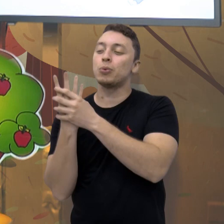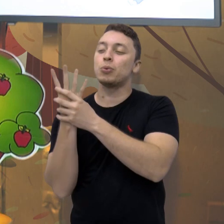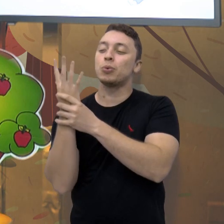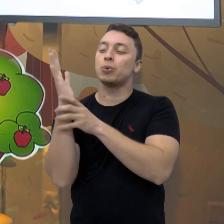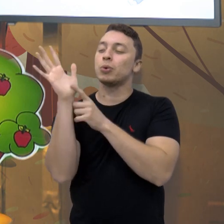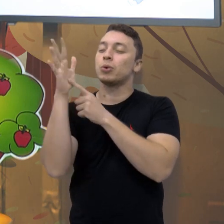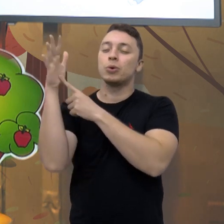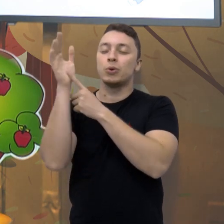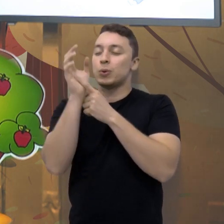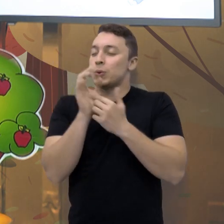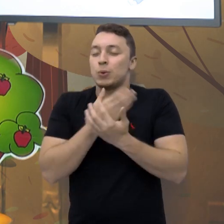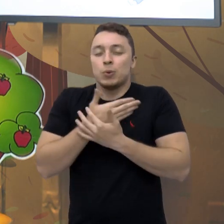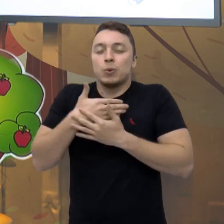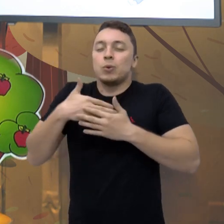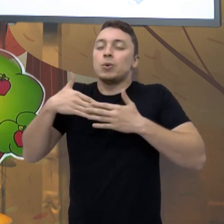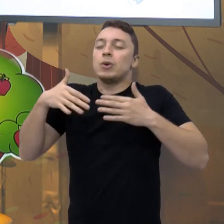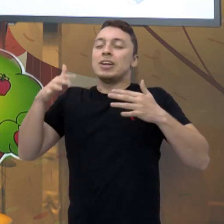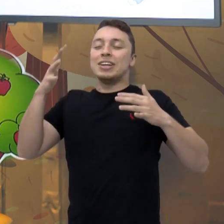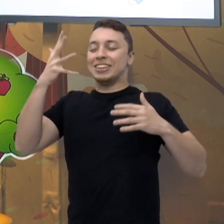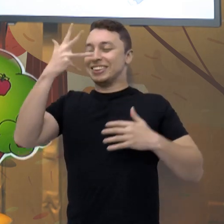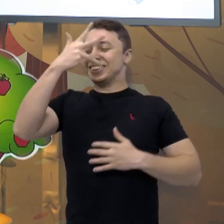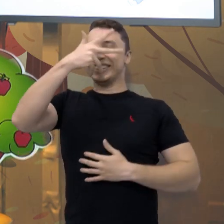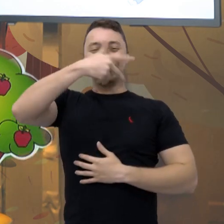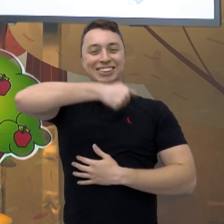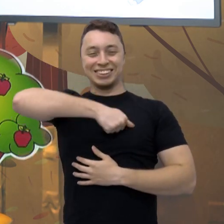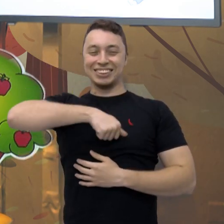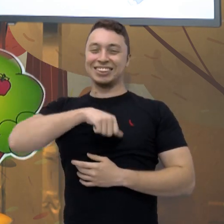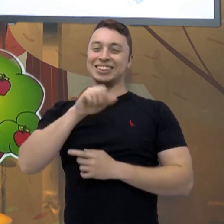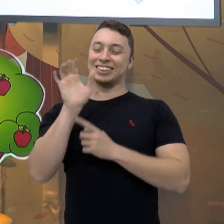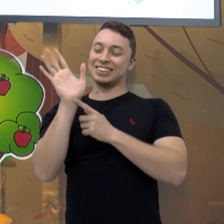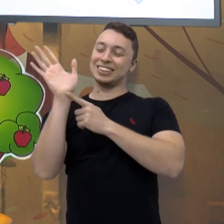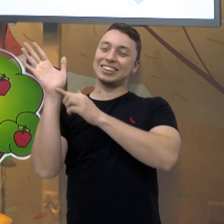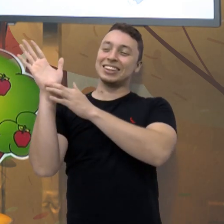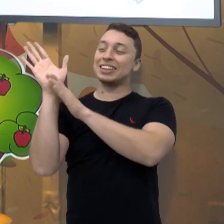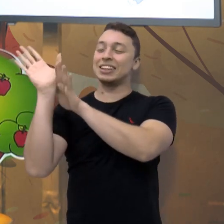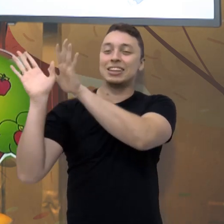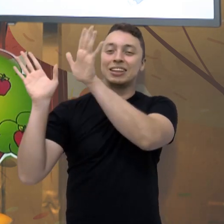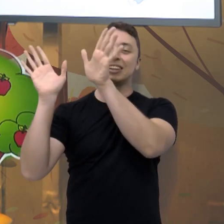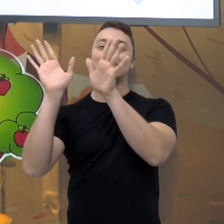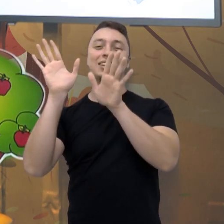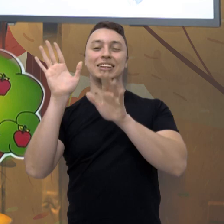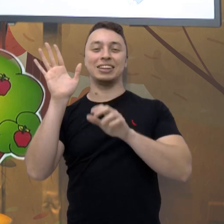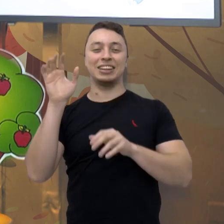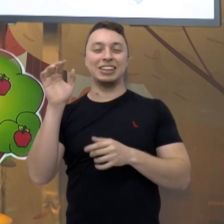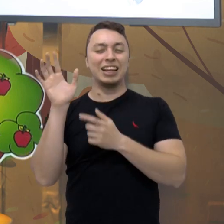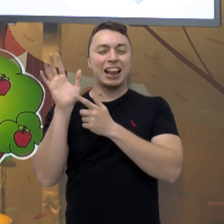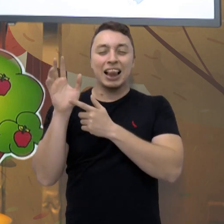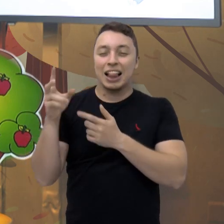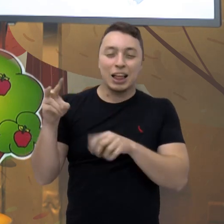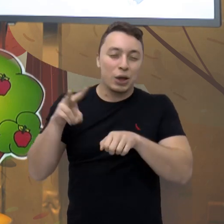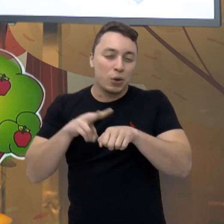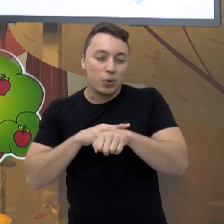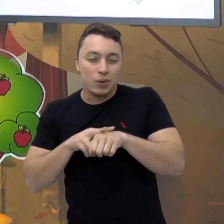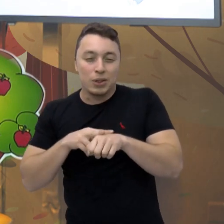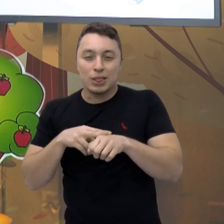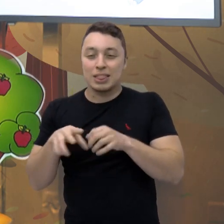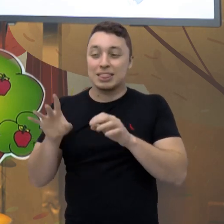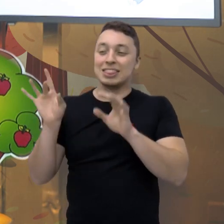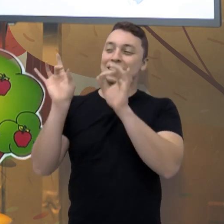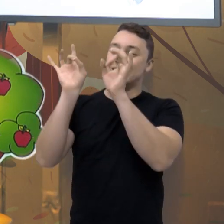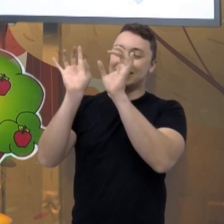olha, bem bonitas e bem refrescantes. Aquelas folhinhas bem verdinhas, bem brilhantes.